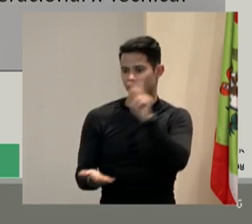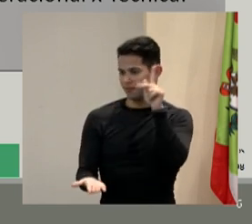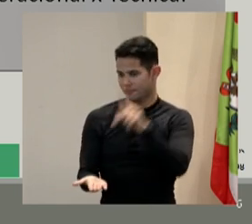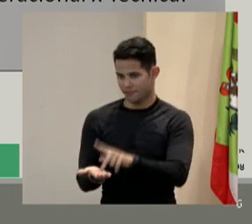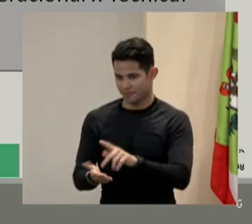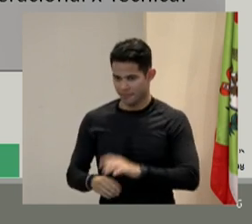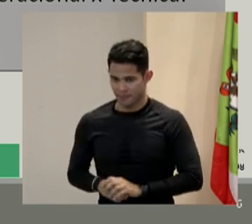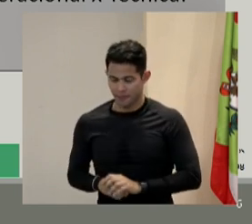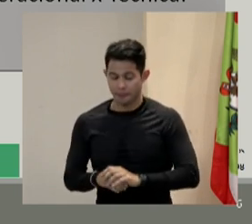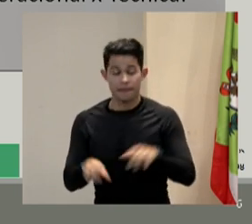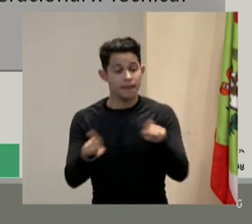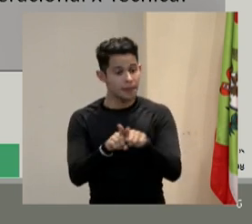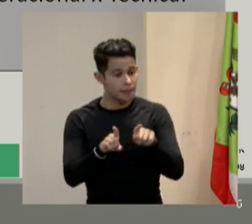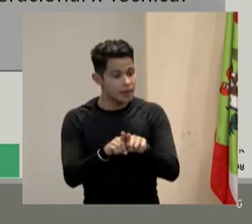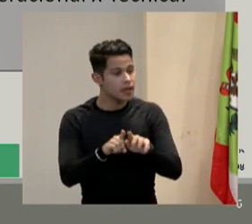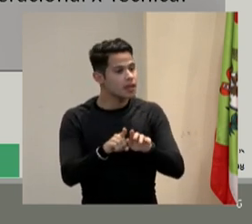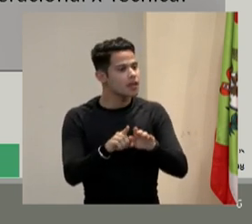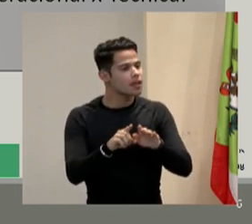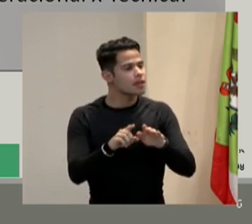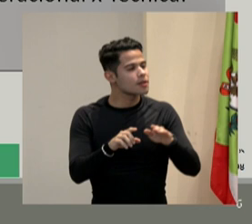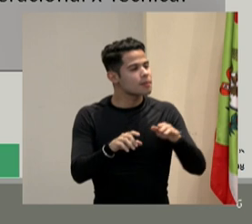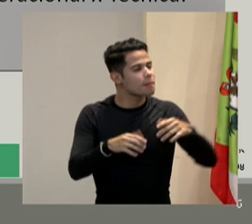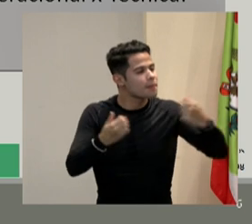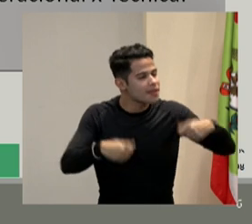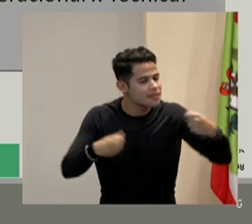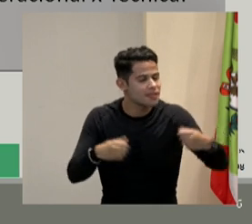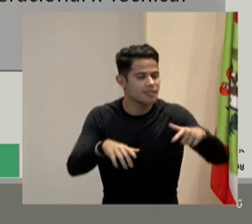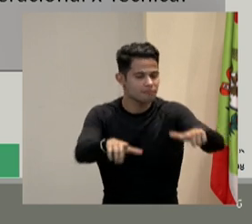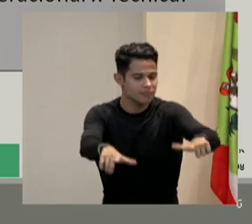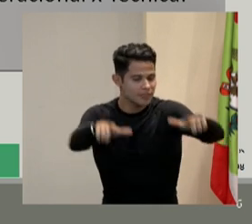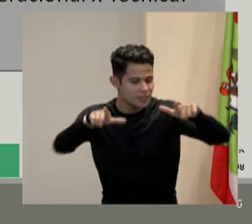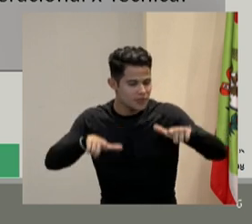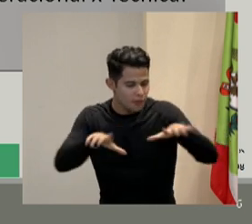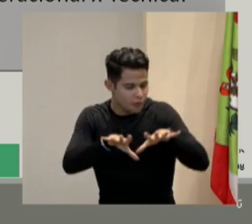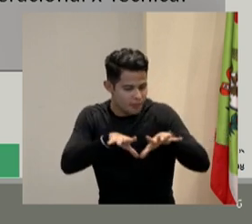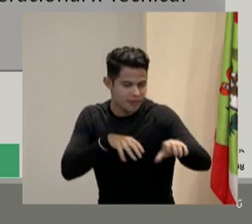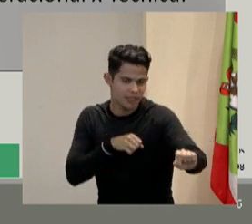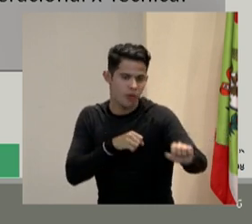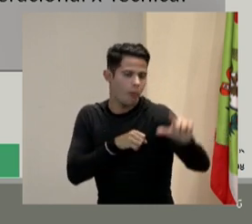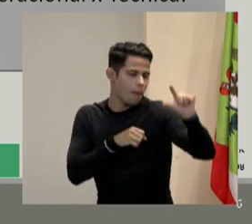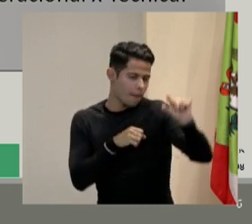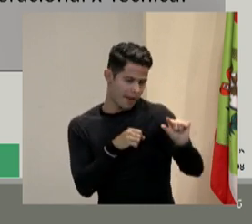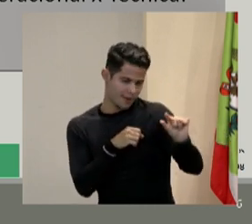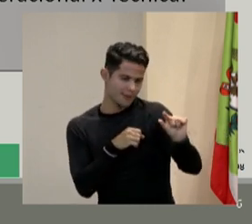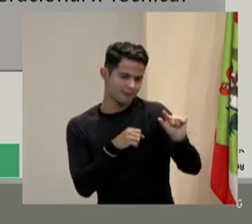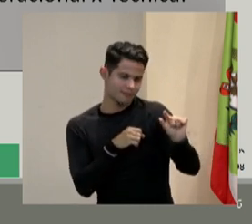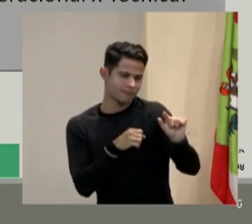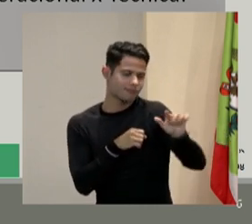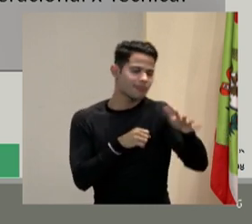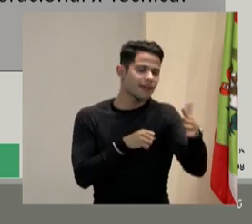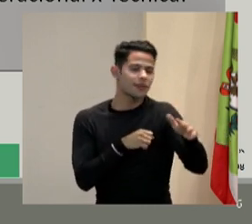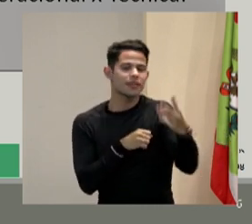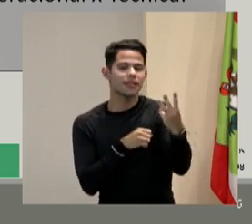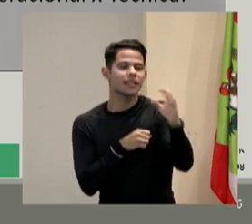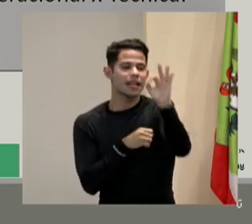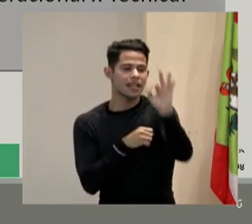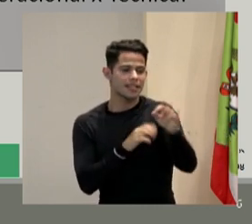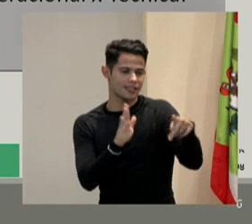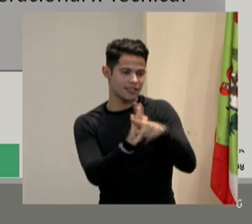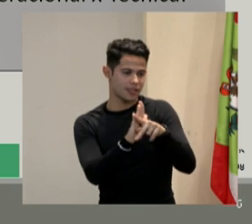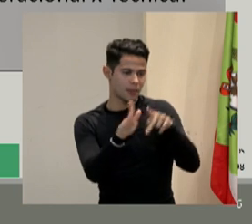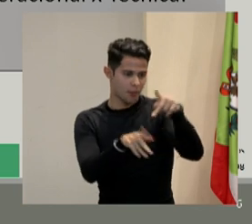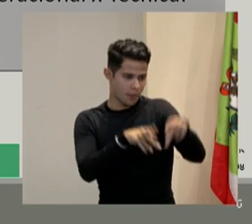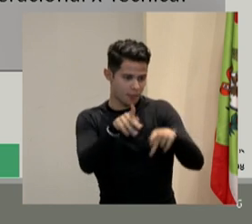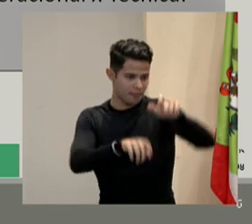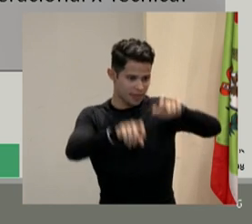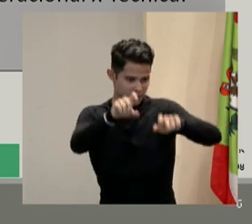de um diploma, de uma graduação, estava muito baixa. Só 3% da população. E aí a gente percebeu que com